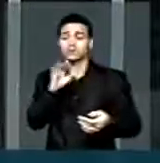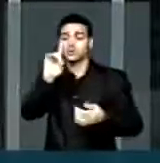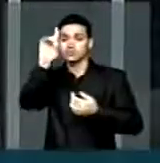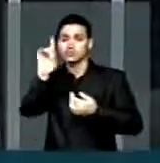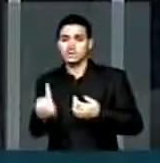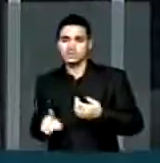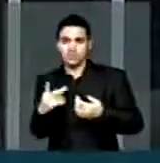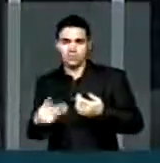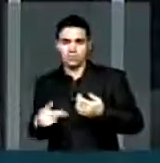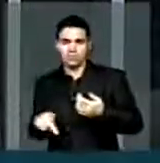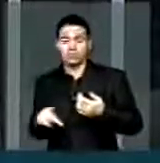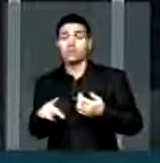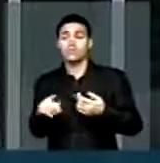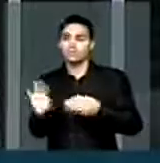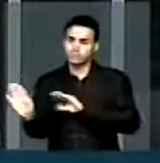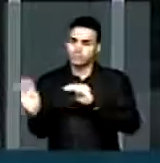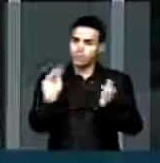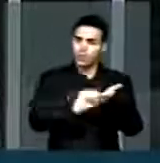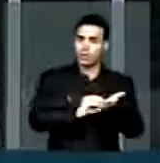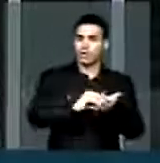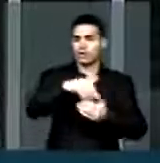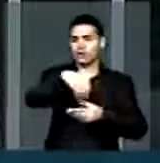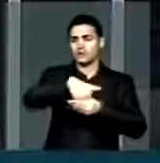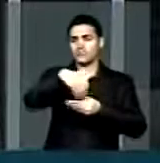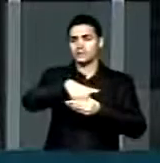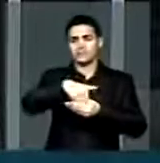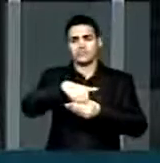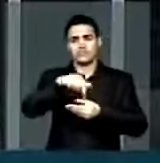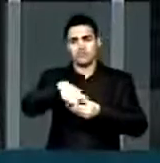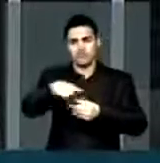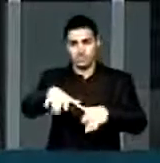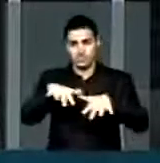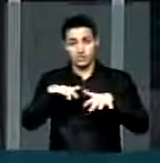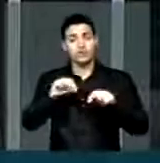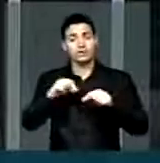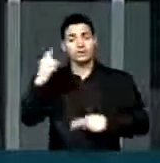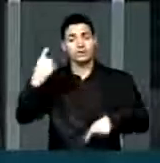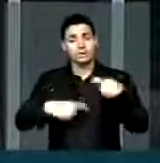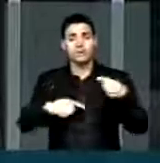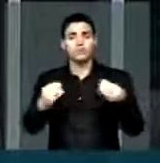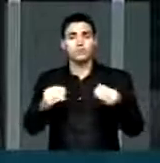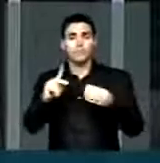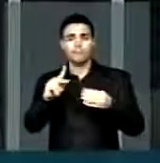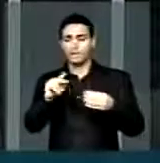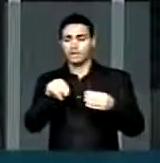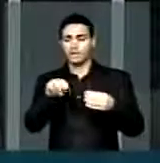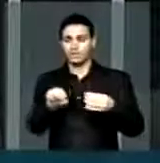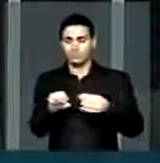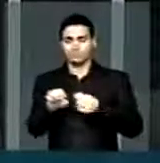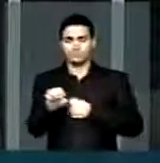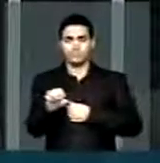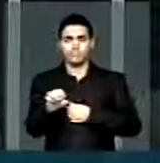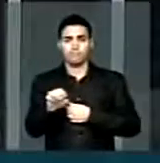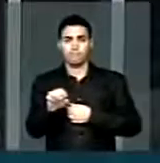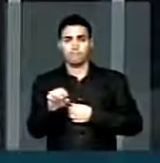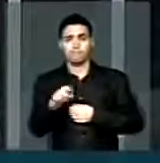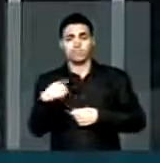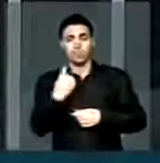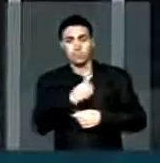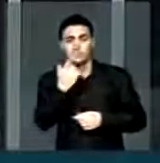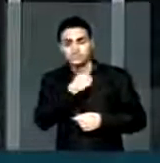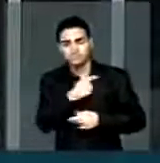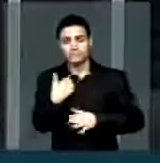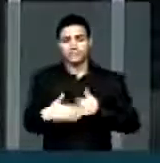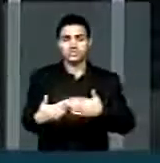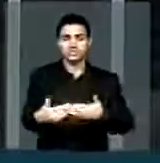casa inclua automaticamente na pauta deste plenário o debate sobre o Plano Nacional da Educação, para que a gente possa